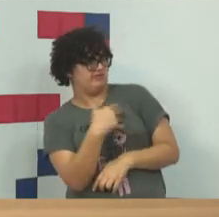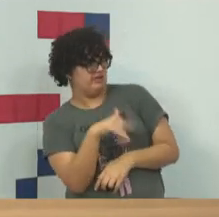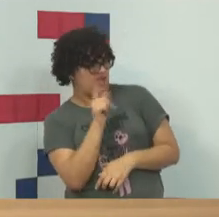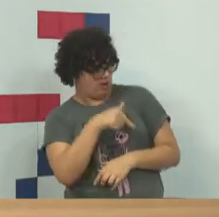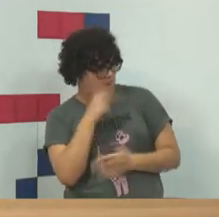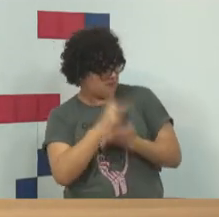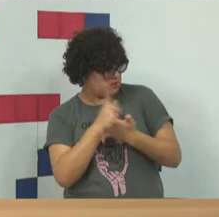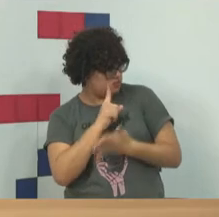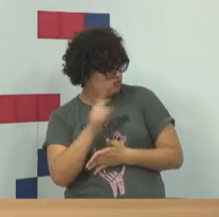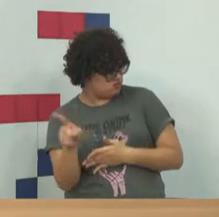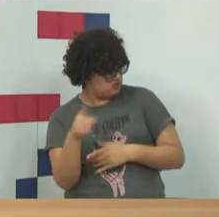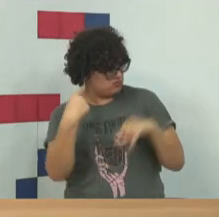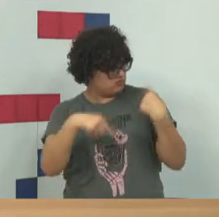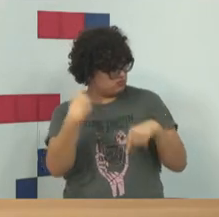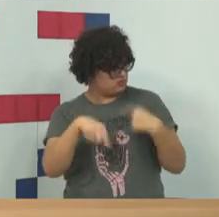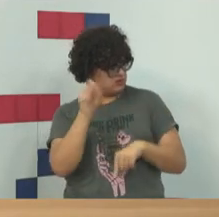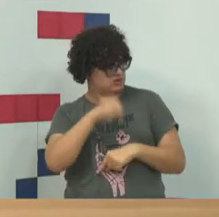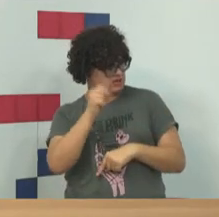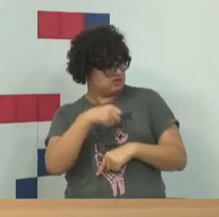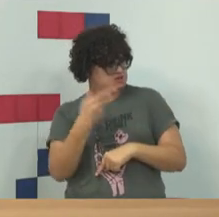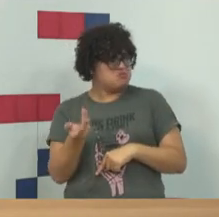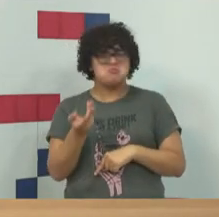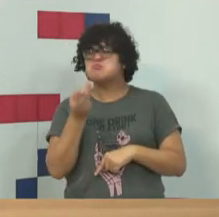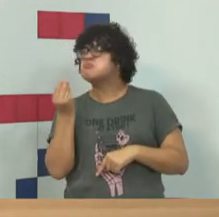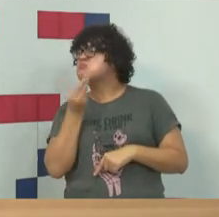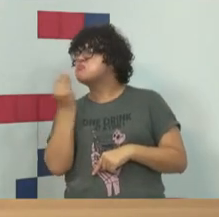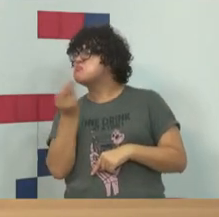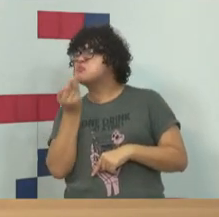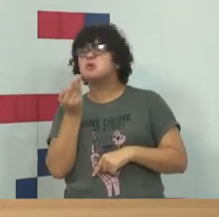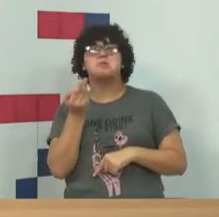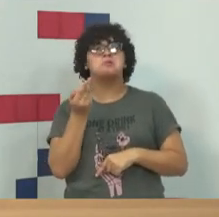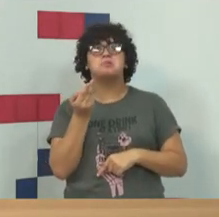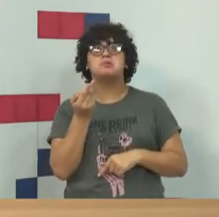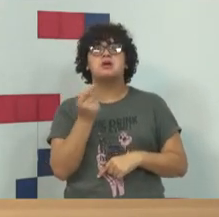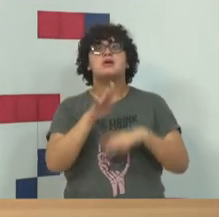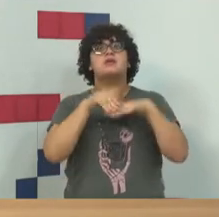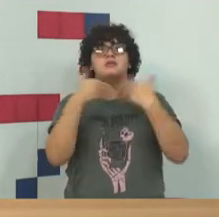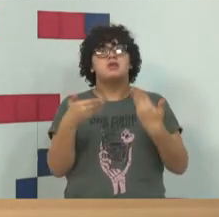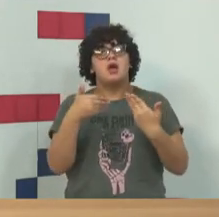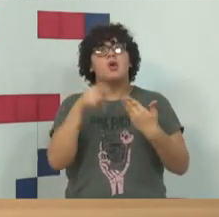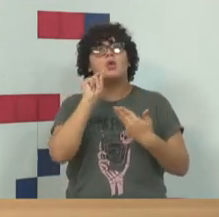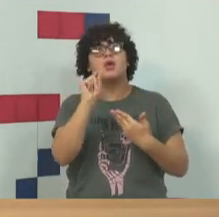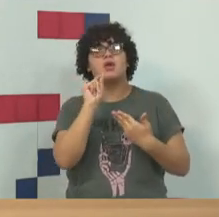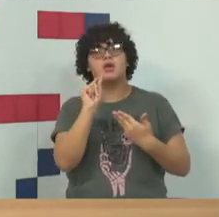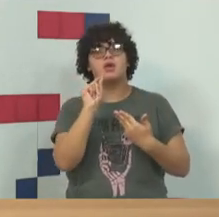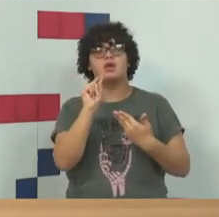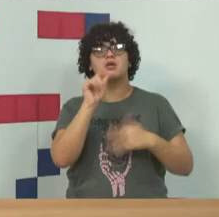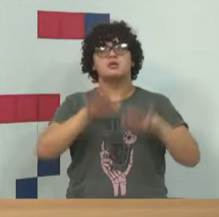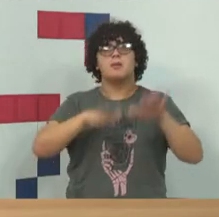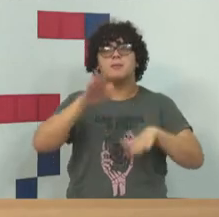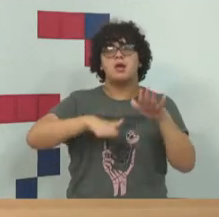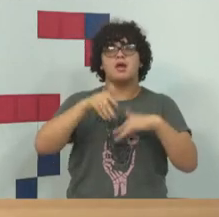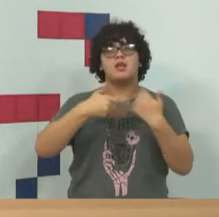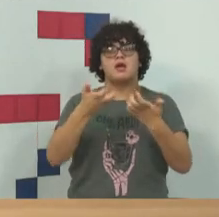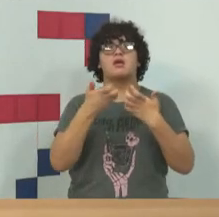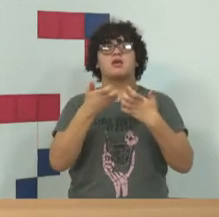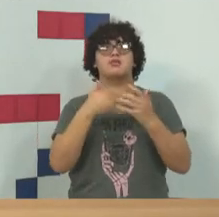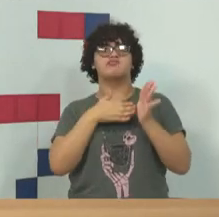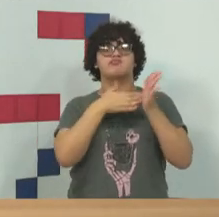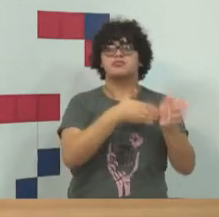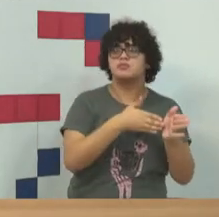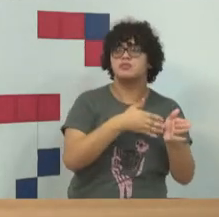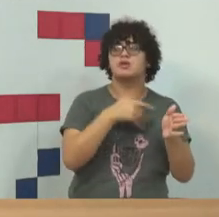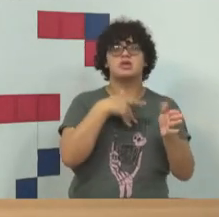mesmo dia esse discurso? E aí vai depender de que lado você torce,